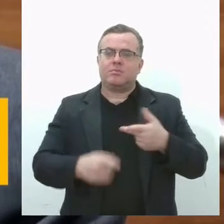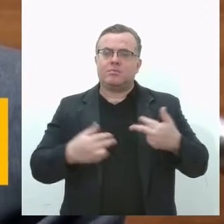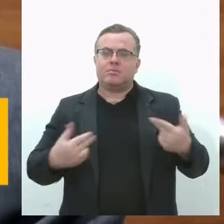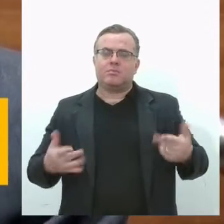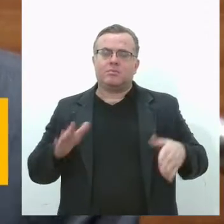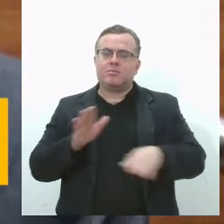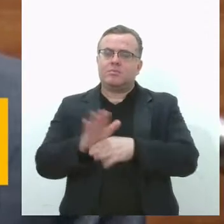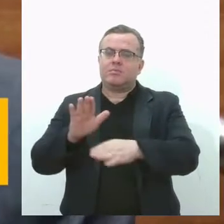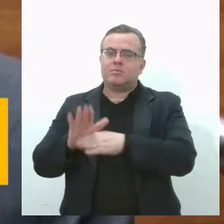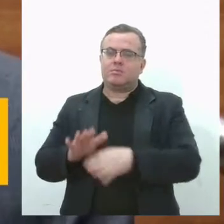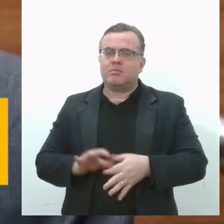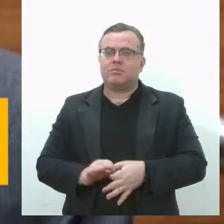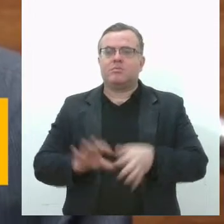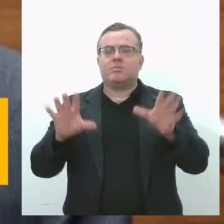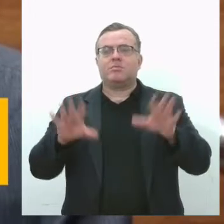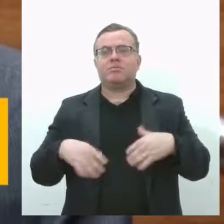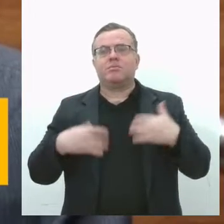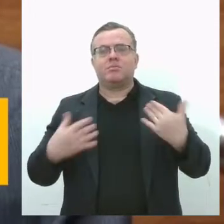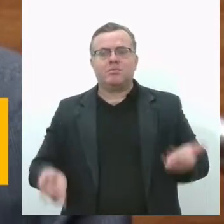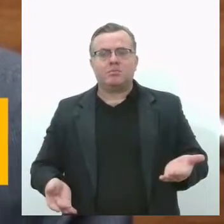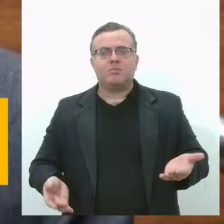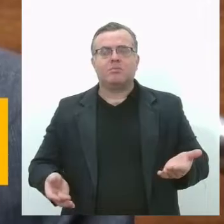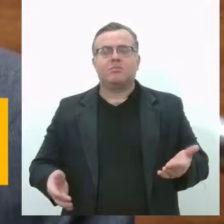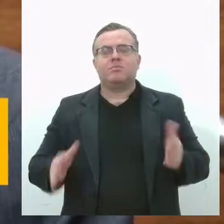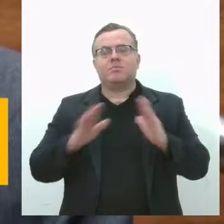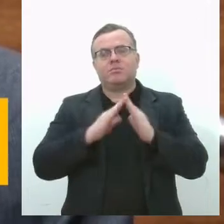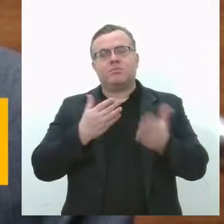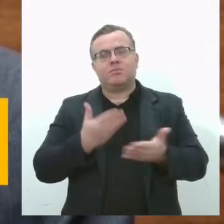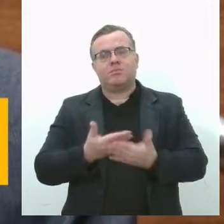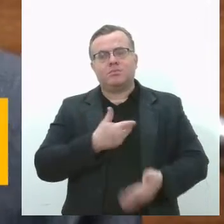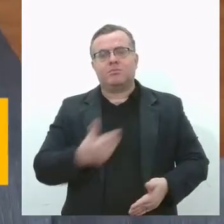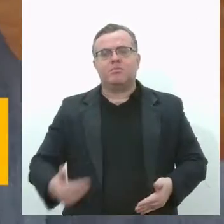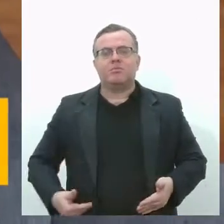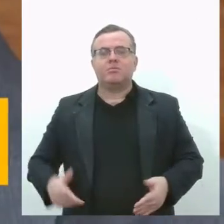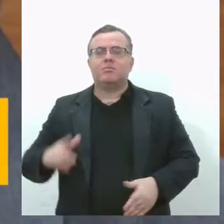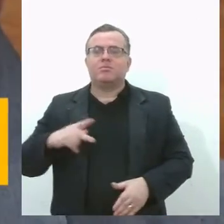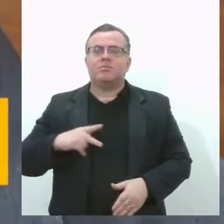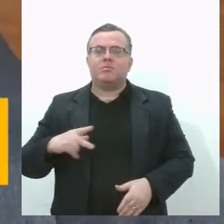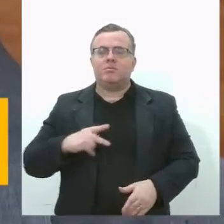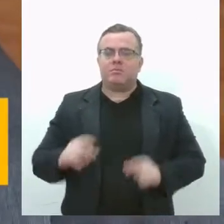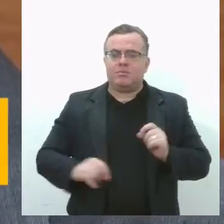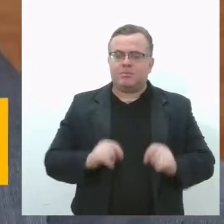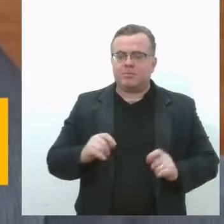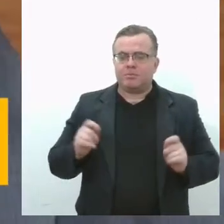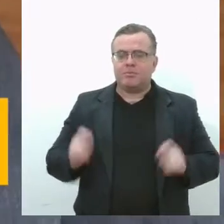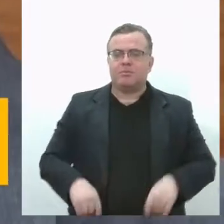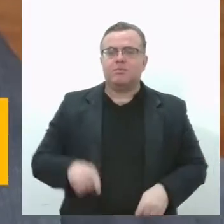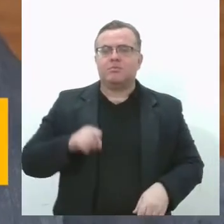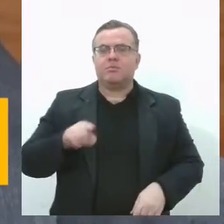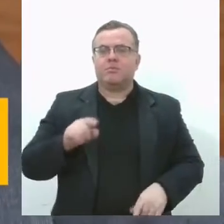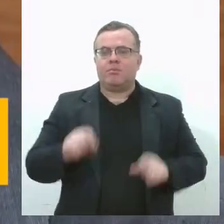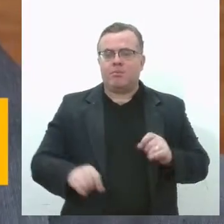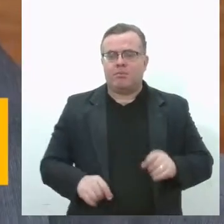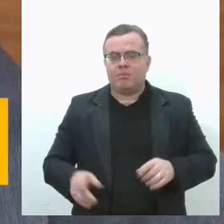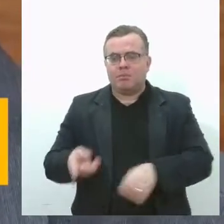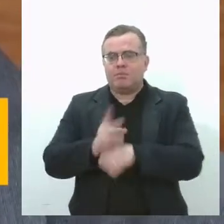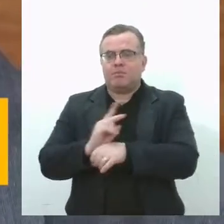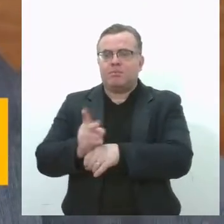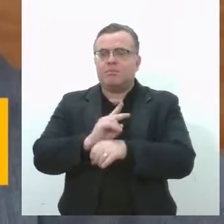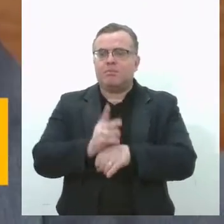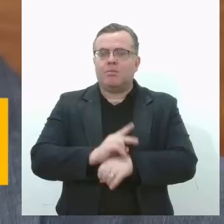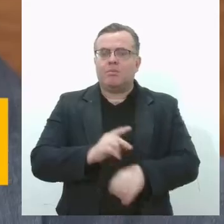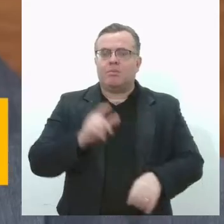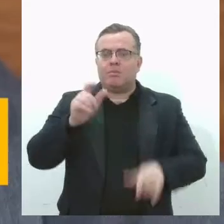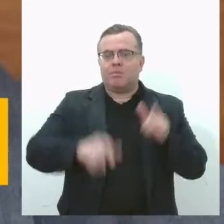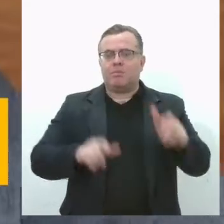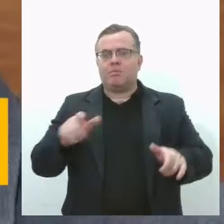infantil nas cantinas de escolas públicas e privadas. Além disso, o parlamentar cobrou mais fiscalização por parte do Ministério